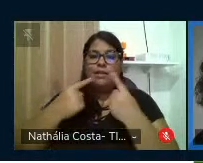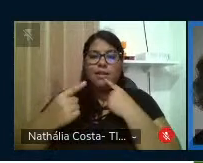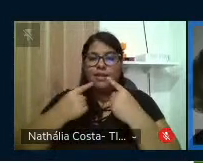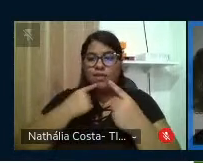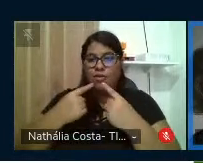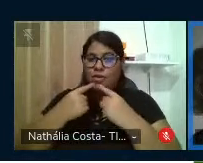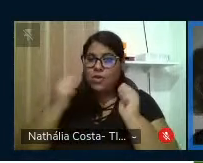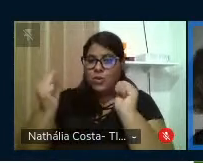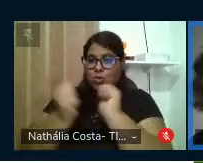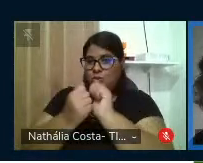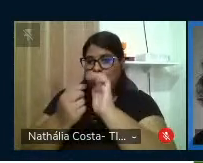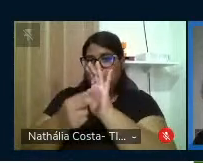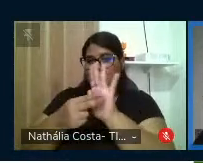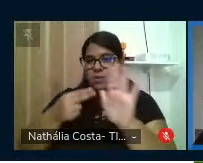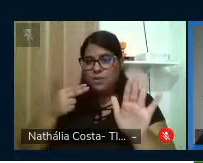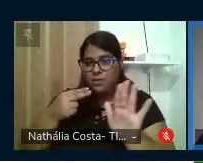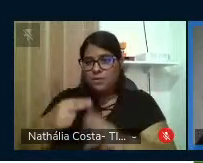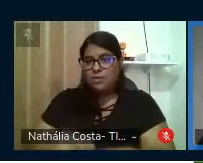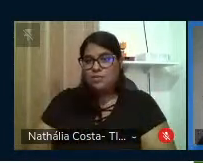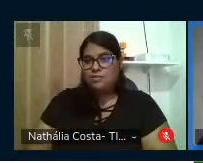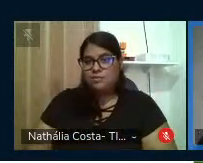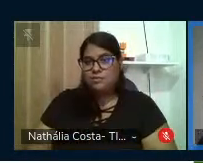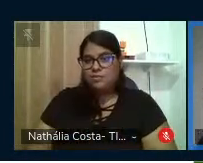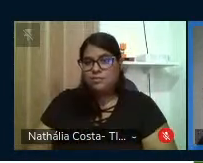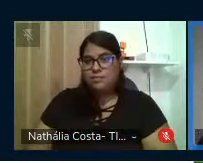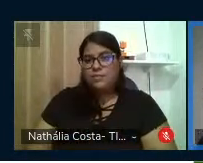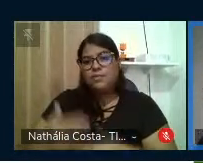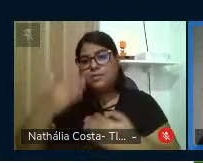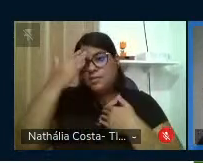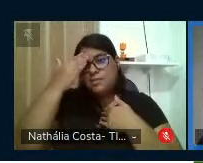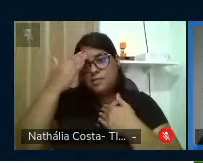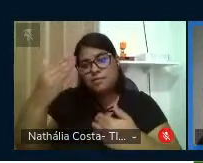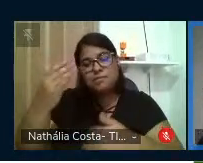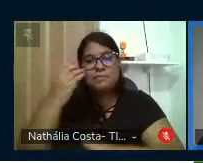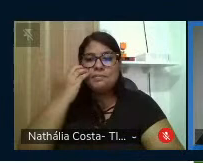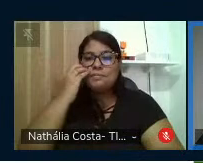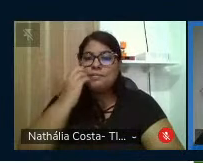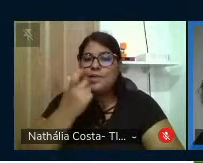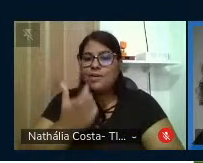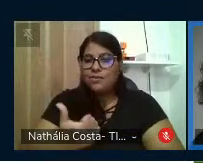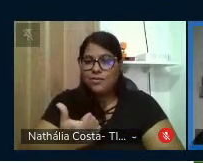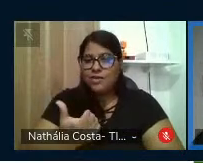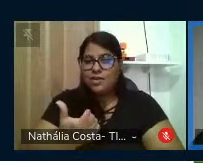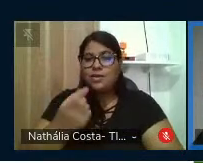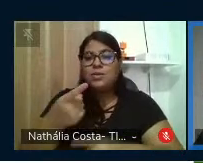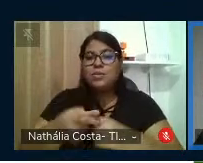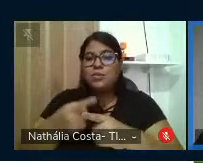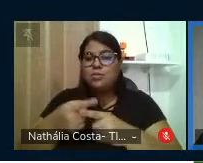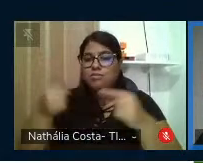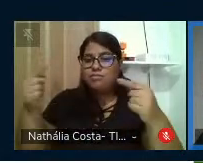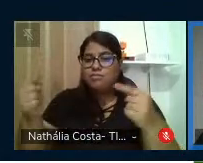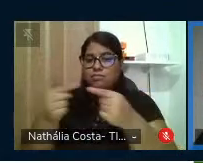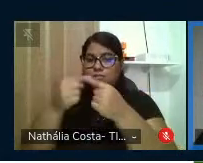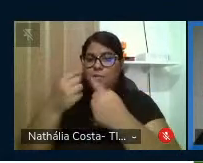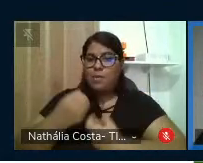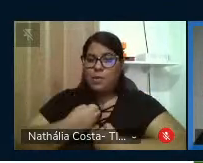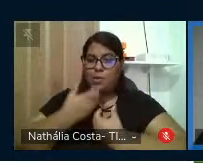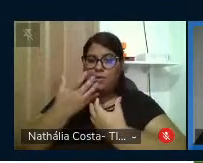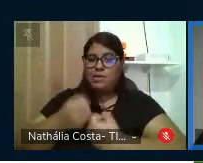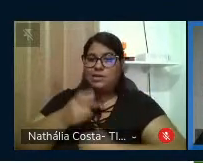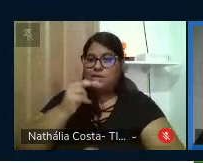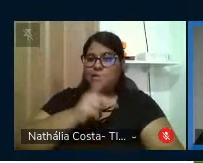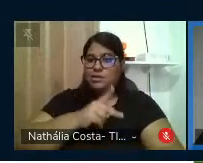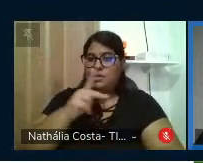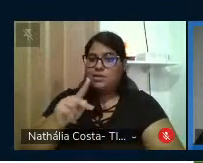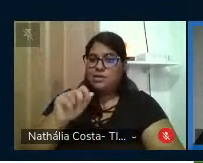com os autores. Agradecemos a Paulo Freire, pois conforme a poesia do professor